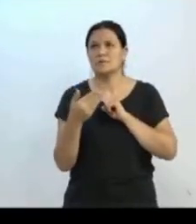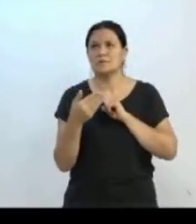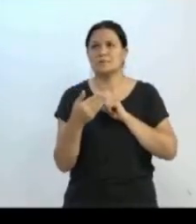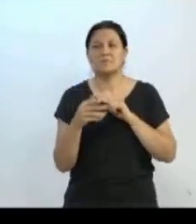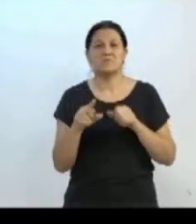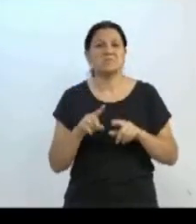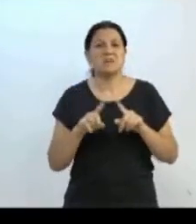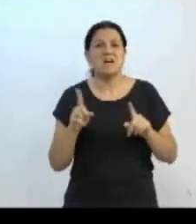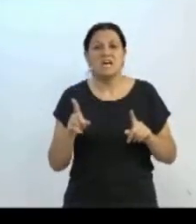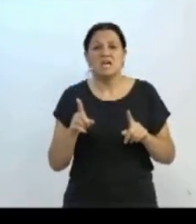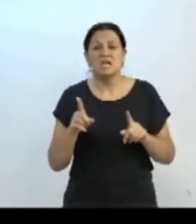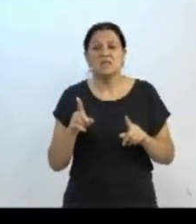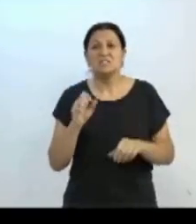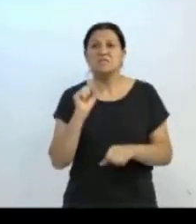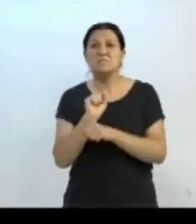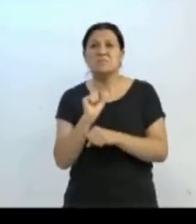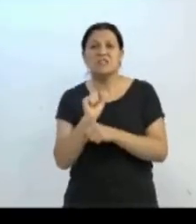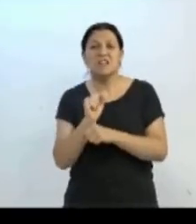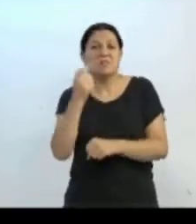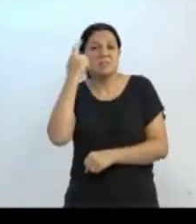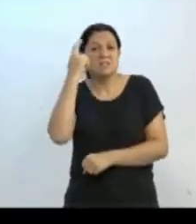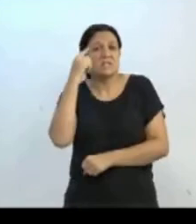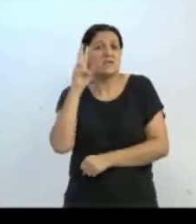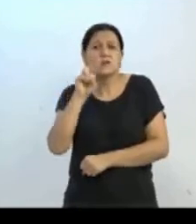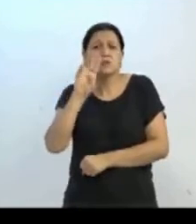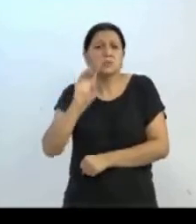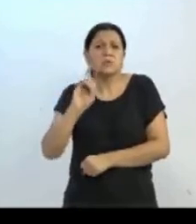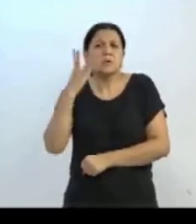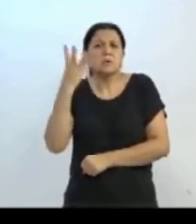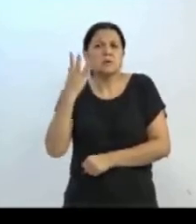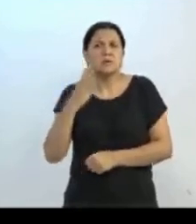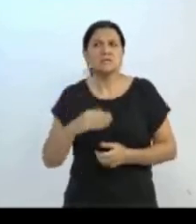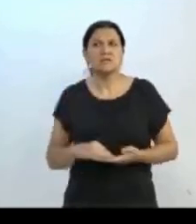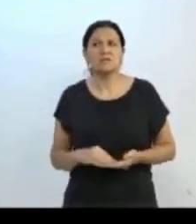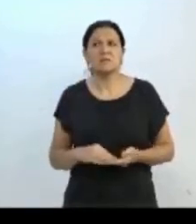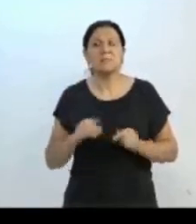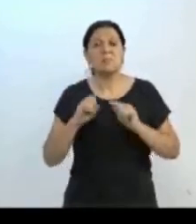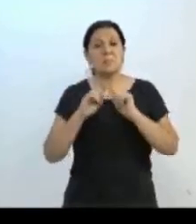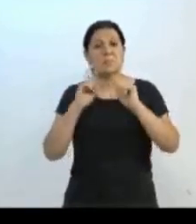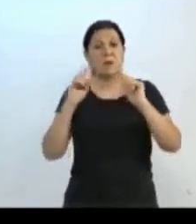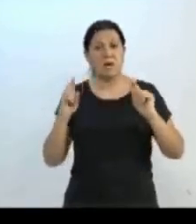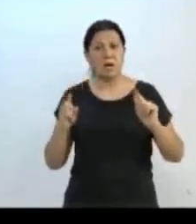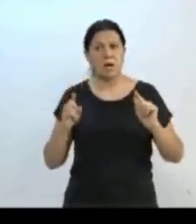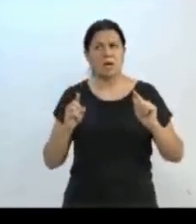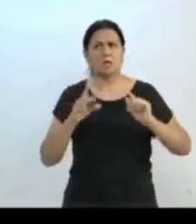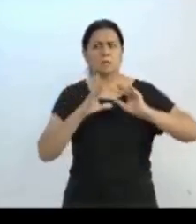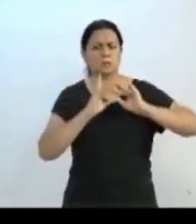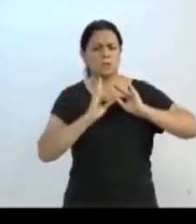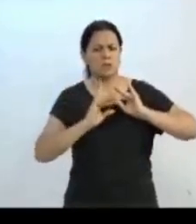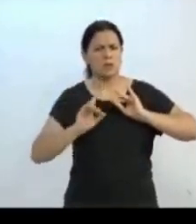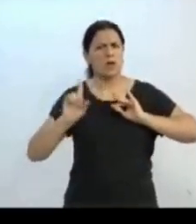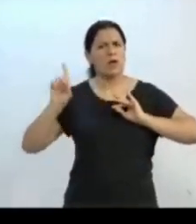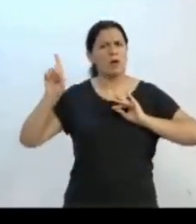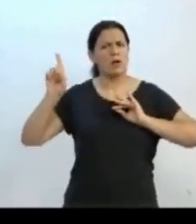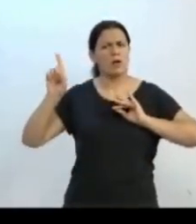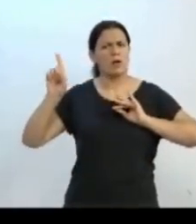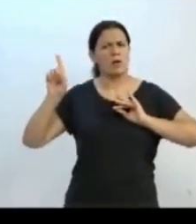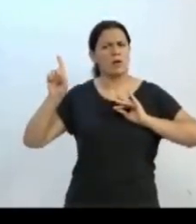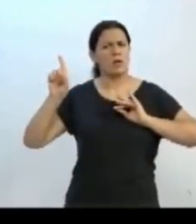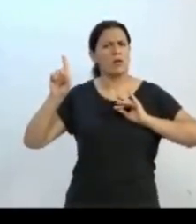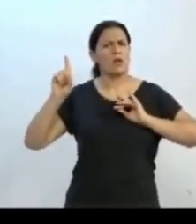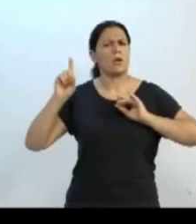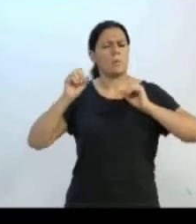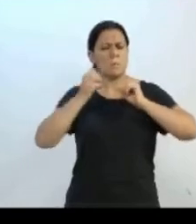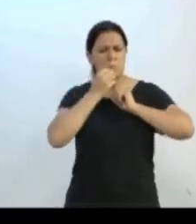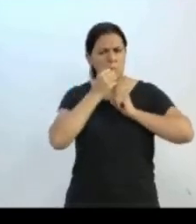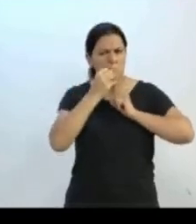iria acontecer. E detalhe, da forma que está sendo feito, com a qualidade e o padrão que está sendo